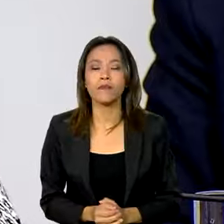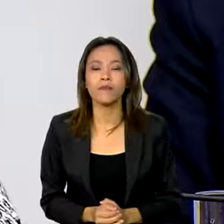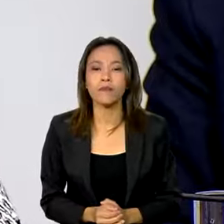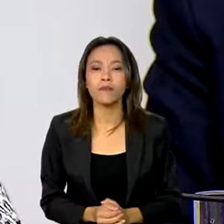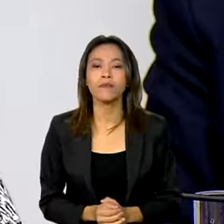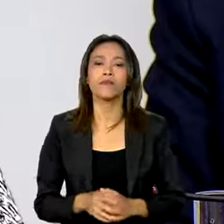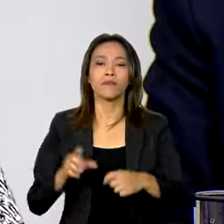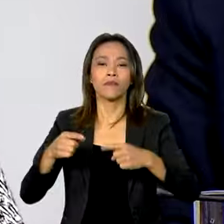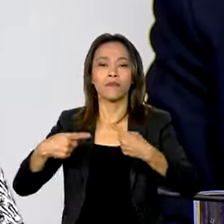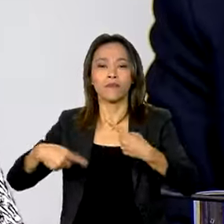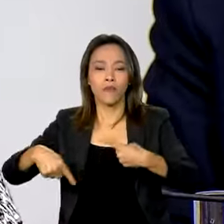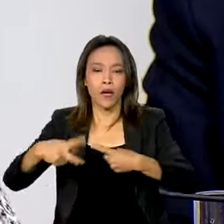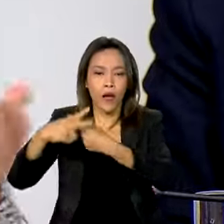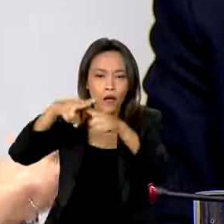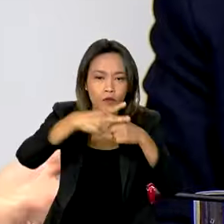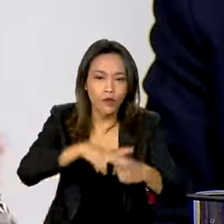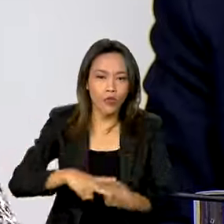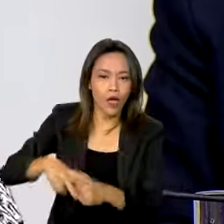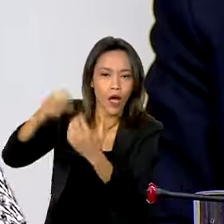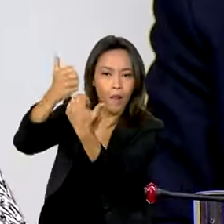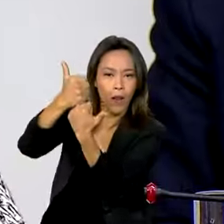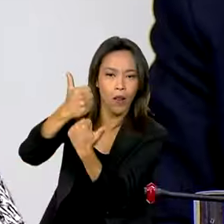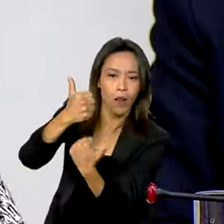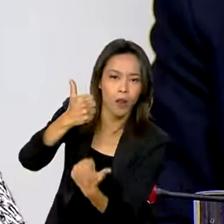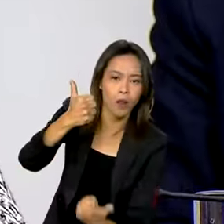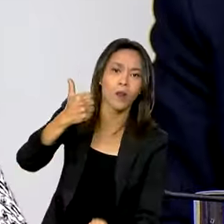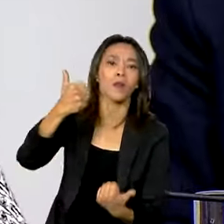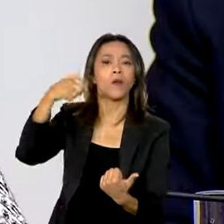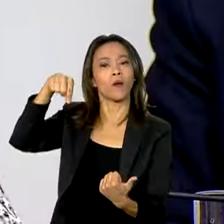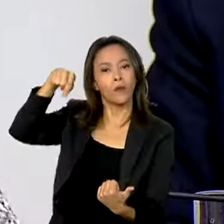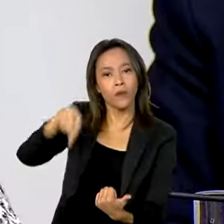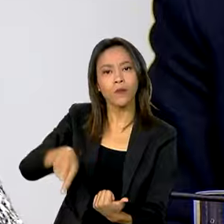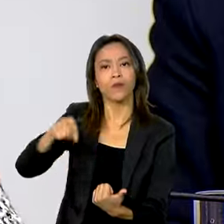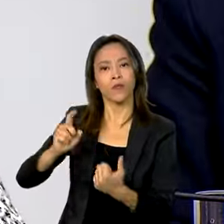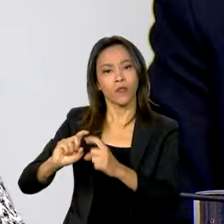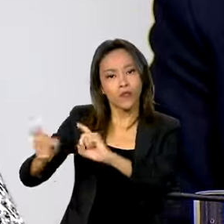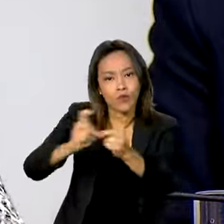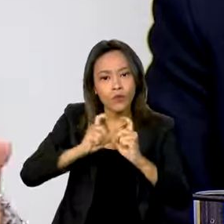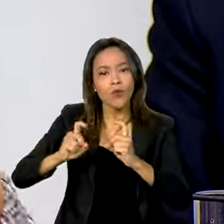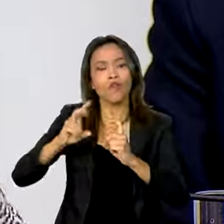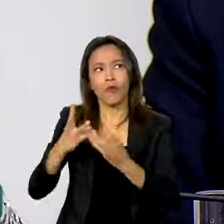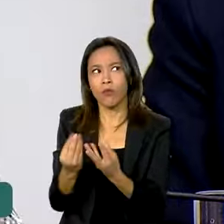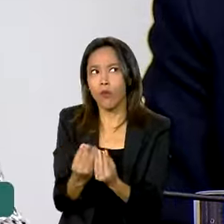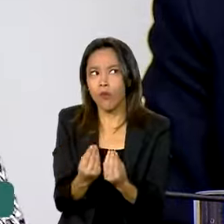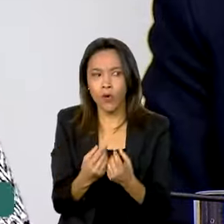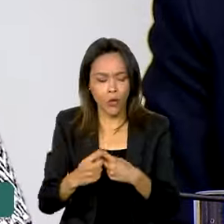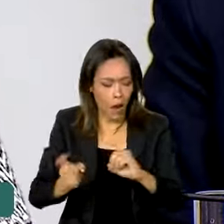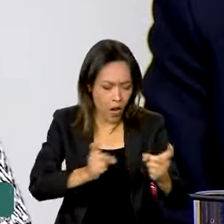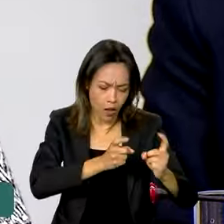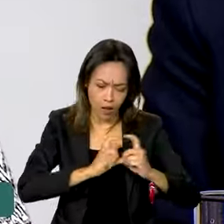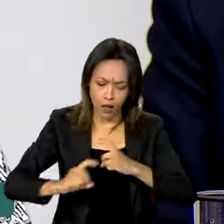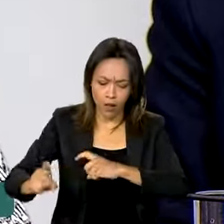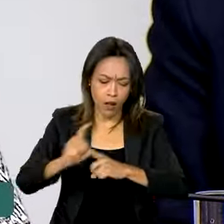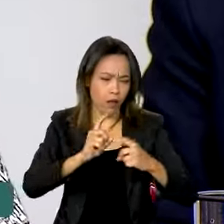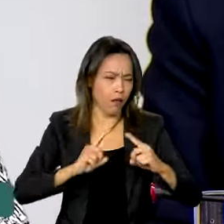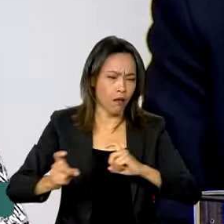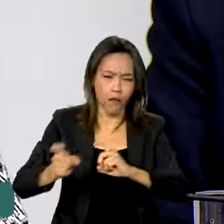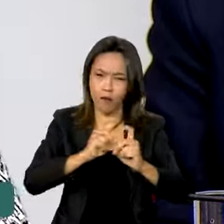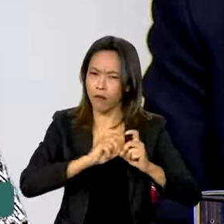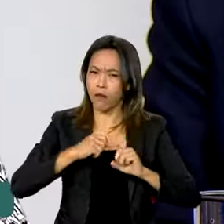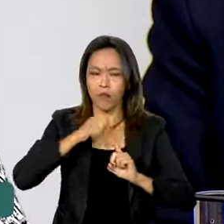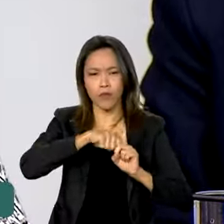carreiras como tivemos o GT no caso dos técnicos administrativos foram muitas discussões que foram acontecendo ao longo desses meses